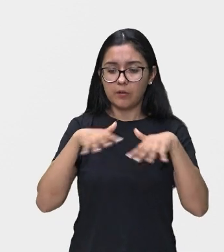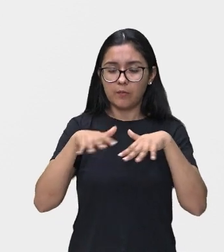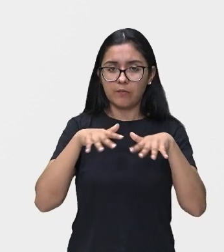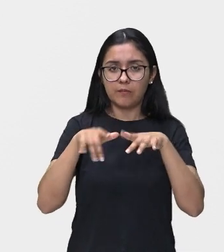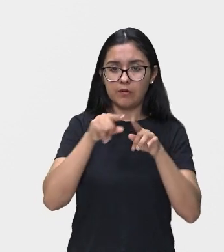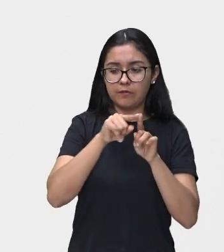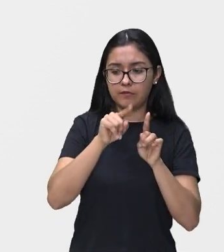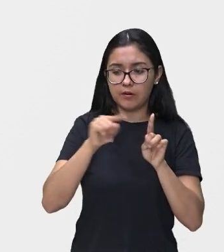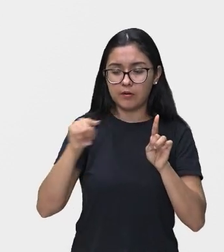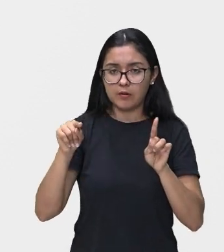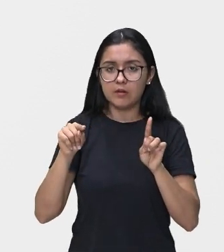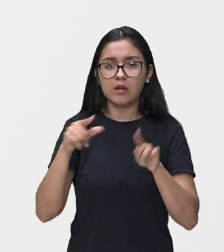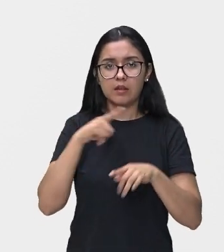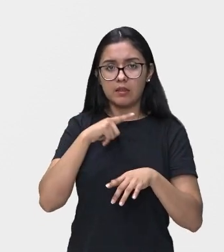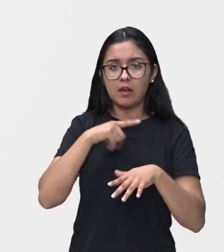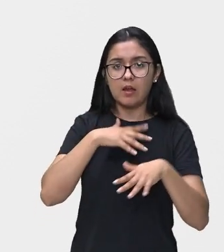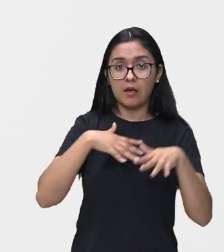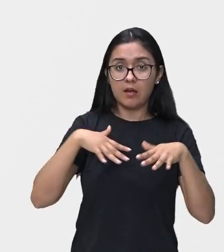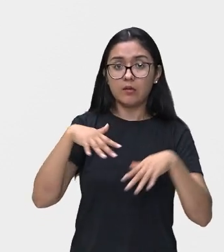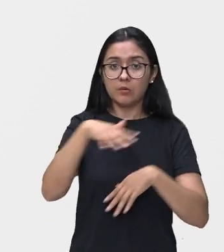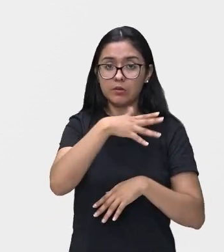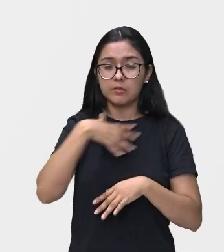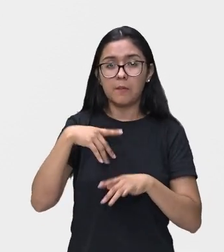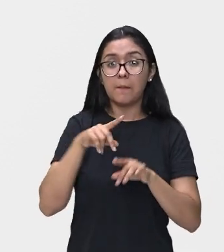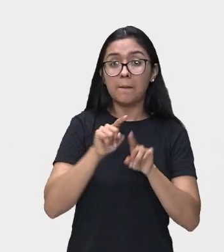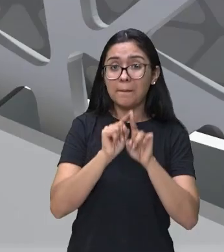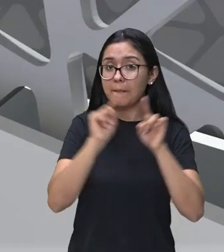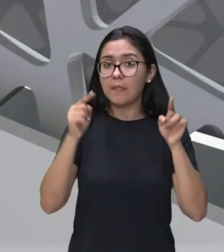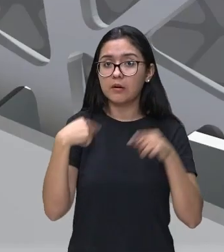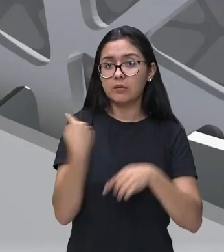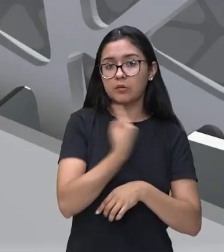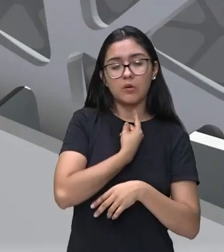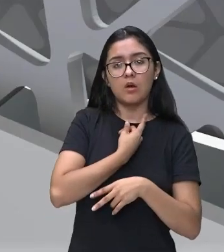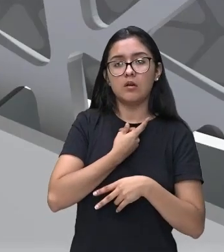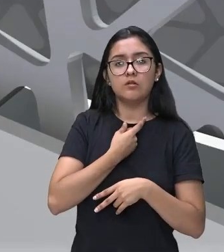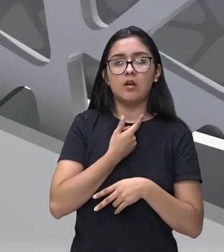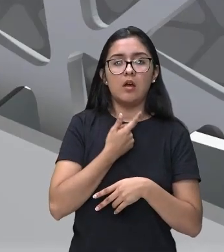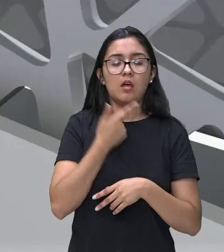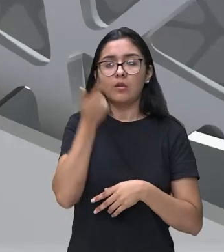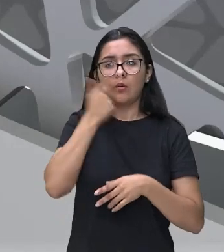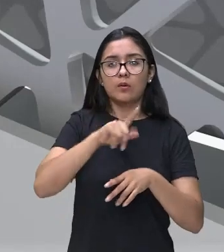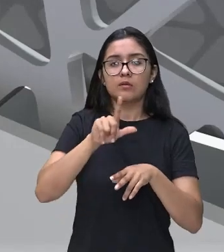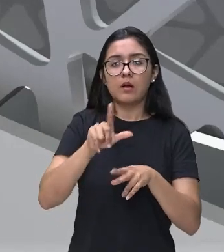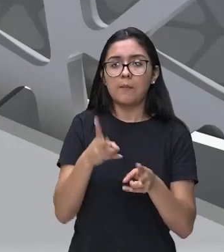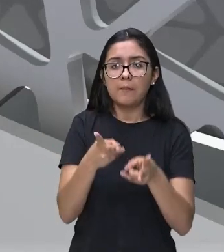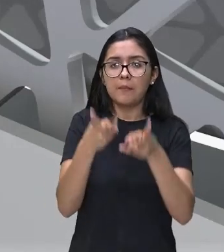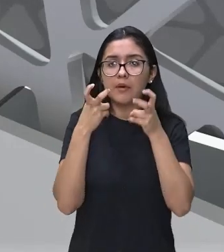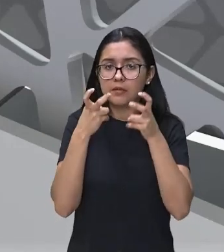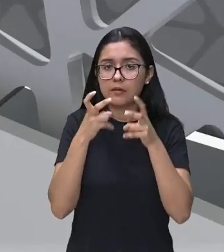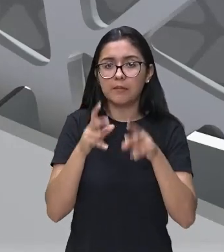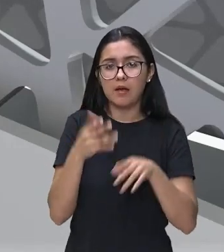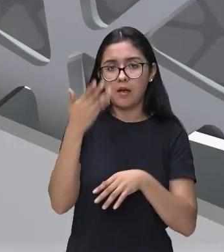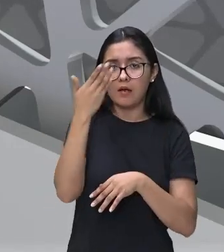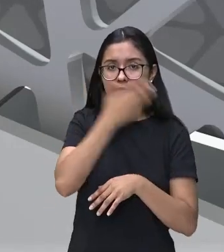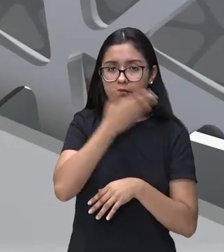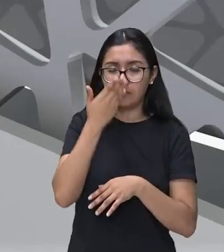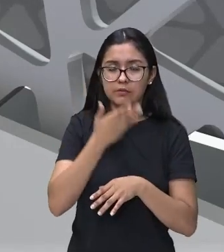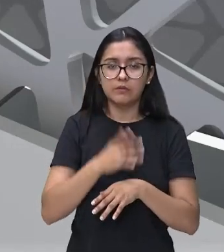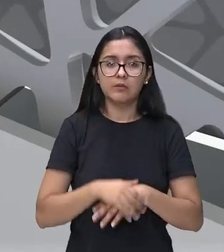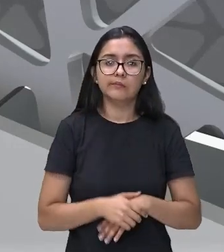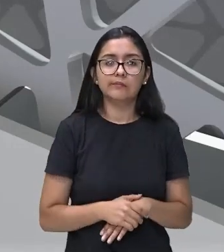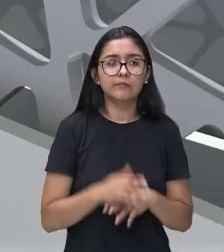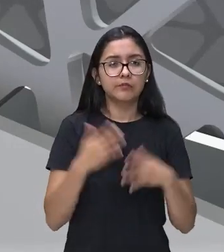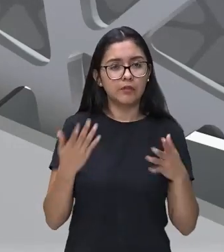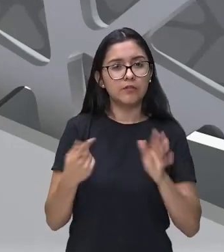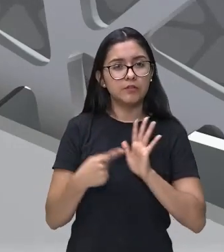no nosso meio, só que nós não conseguimos visualizar. Então, a gente vai mostrar para vocês